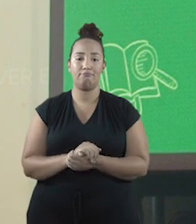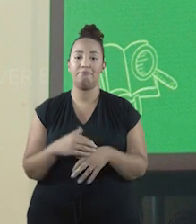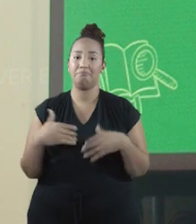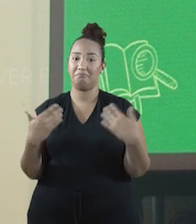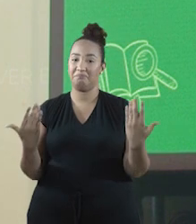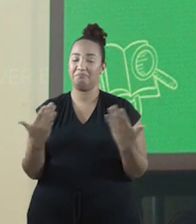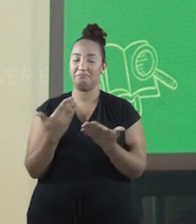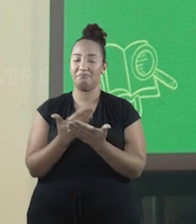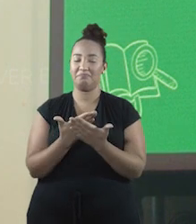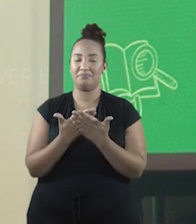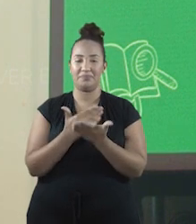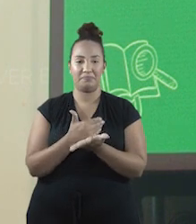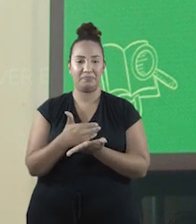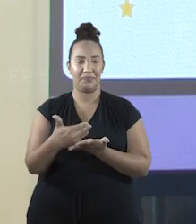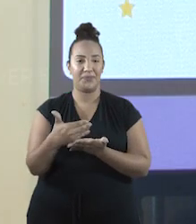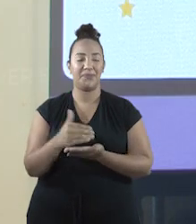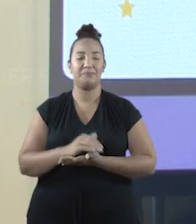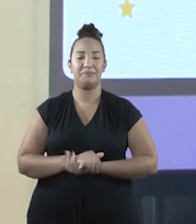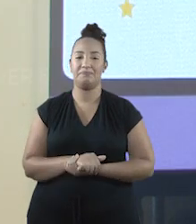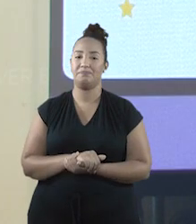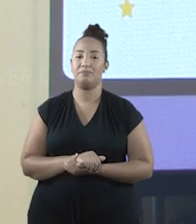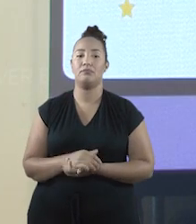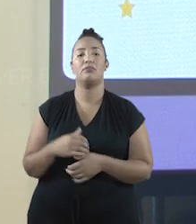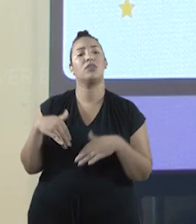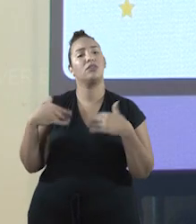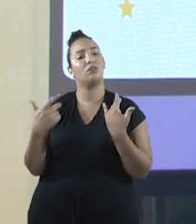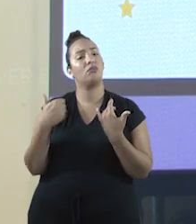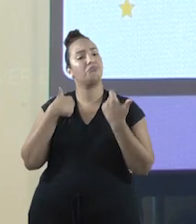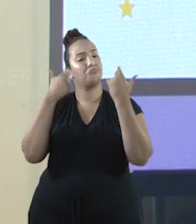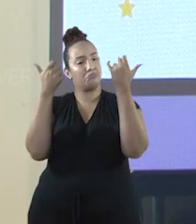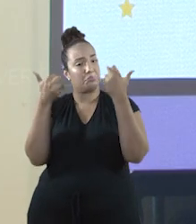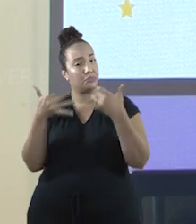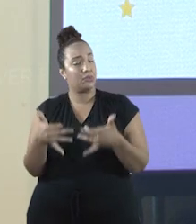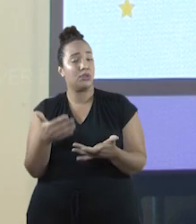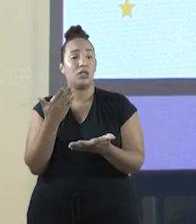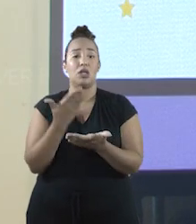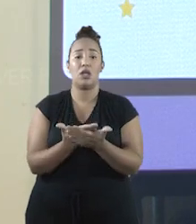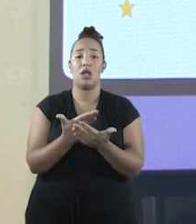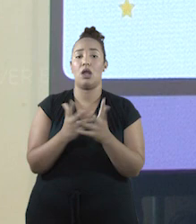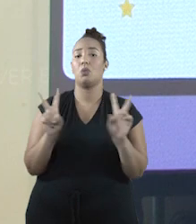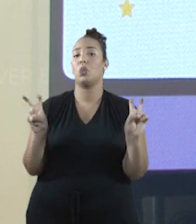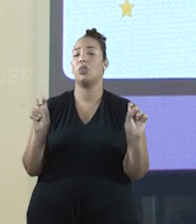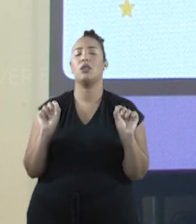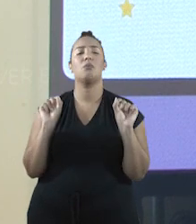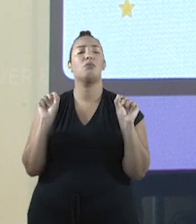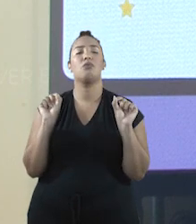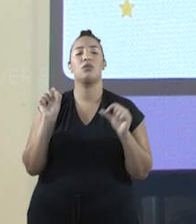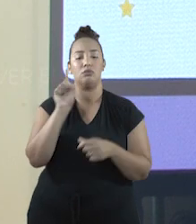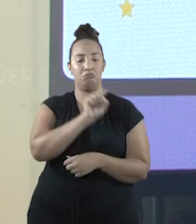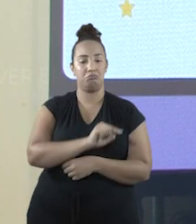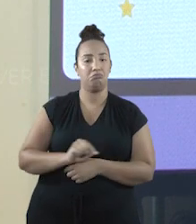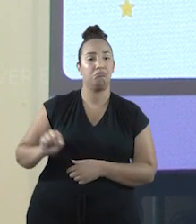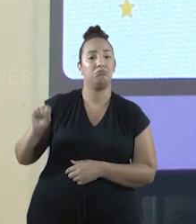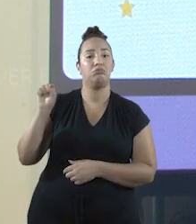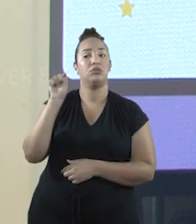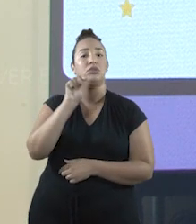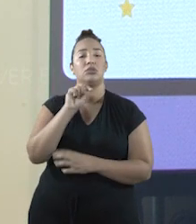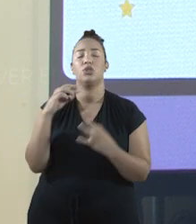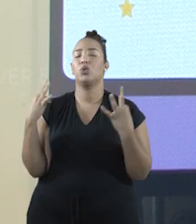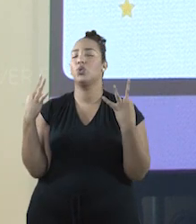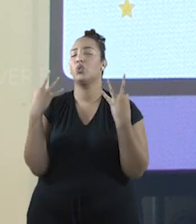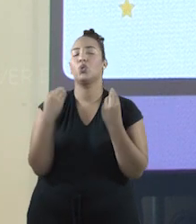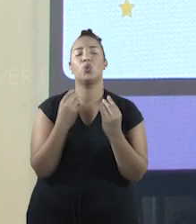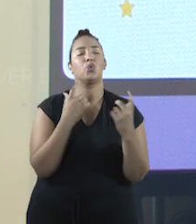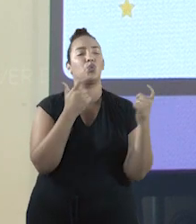vamos para a nossa aula. Como eu disse no começo, nossa aula é sobre círculos. E eles estão em